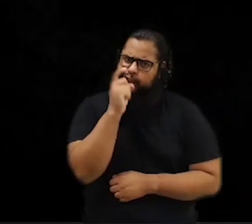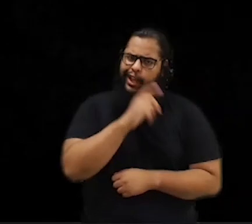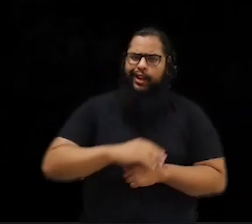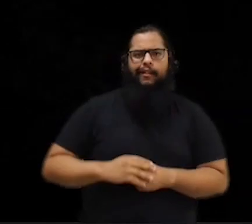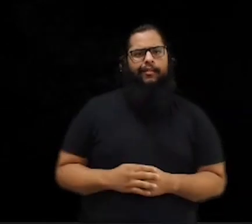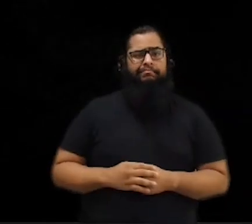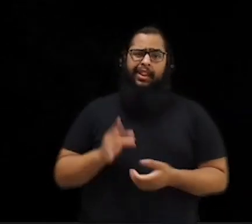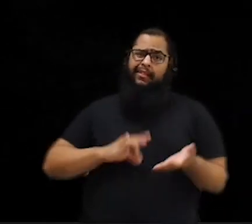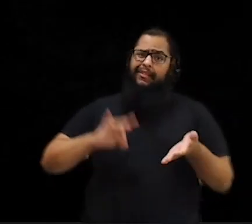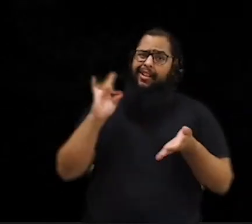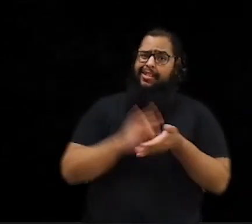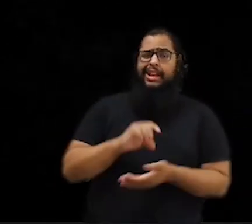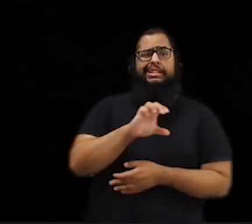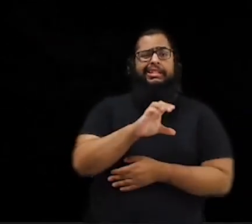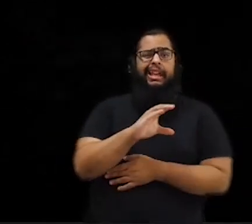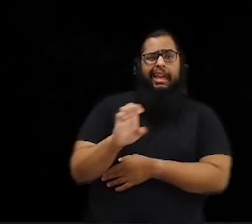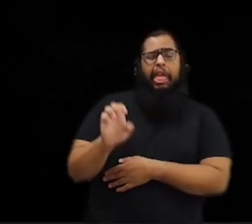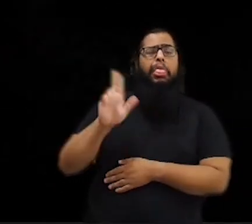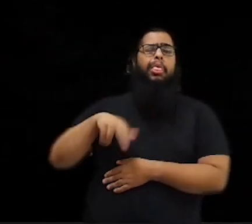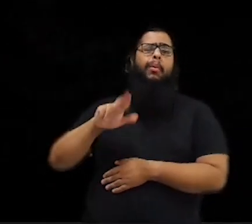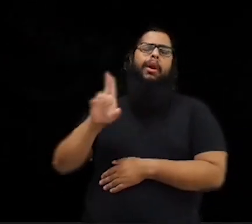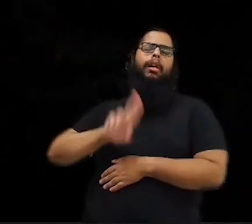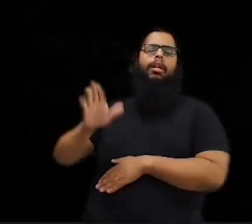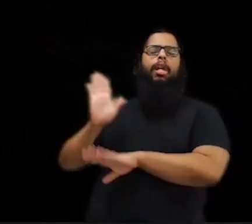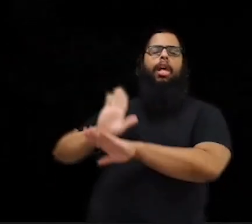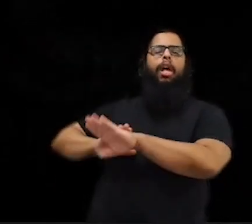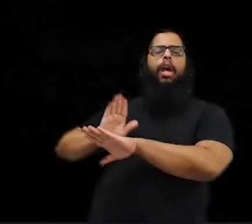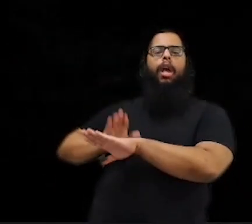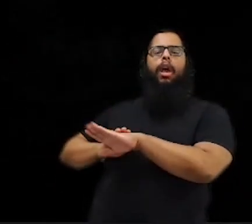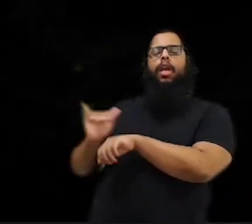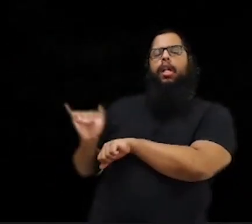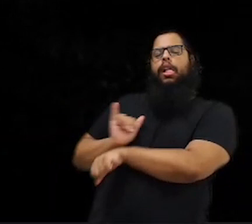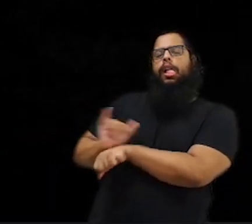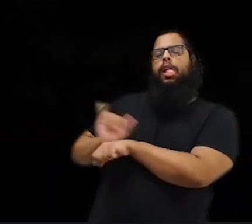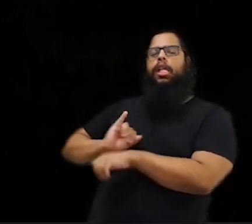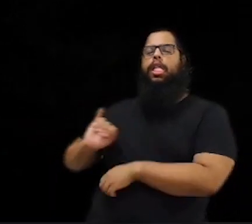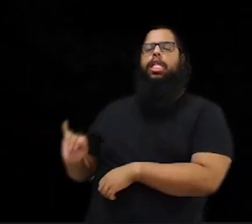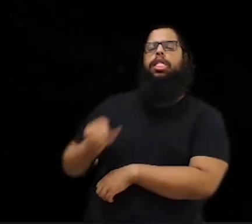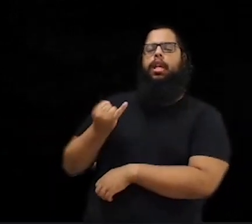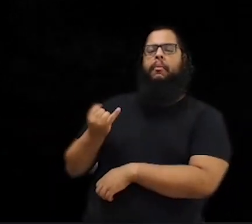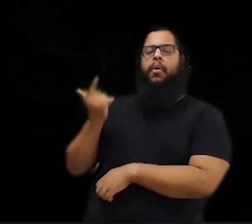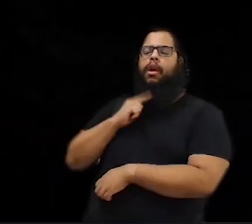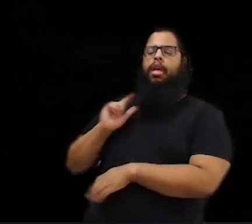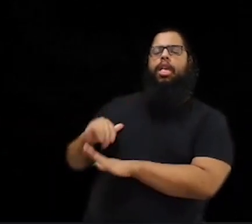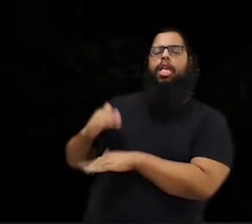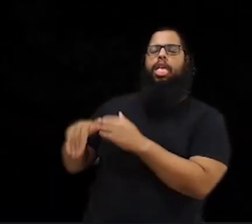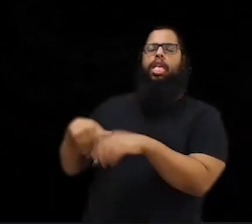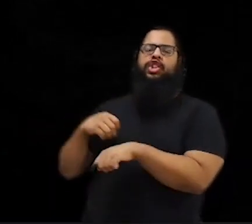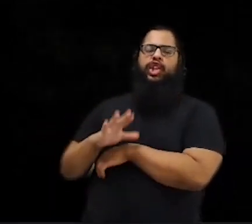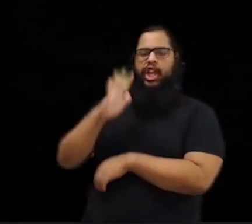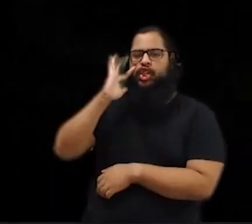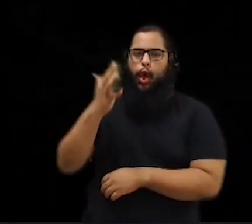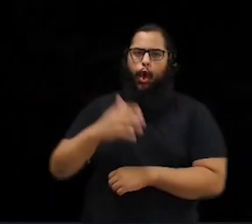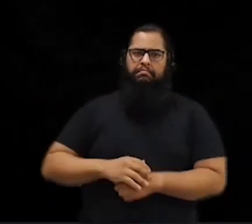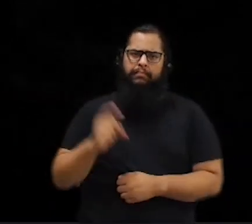Mentira! De fato, o CA nunca usufruiu de e-mails controversos, pouco ortodoxos, pra resolver o enigma.